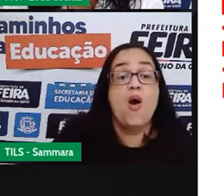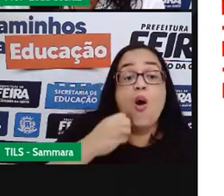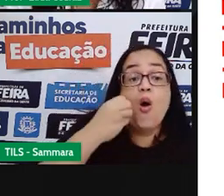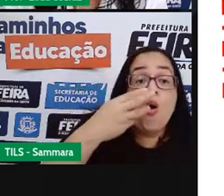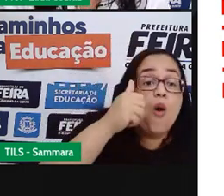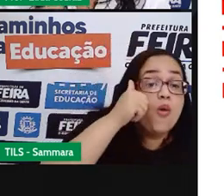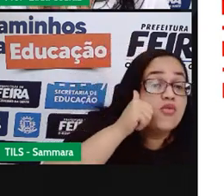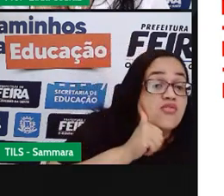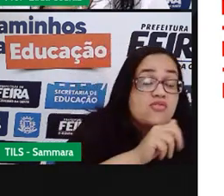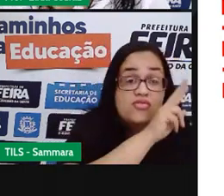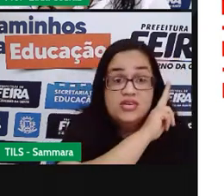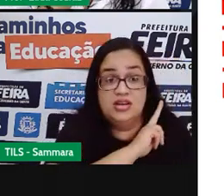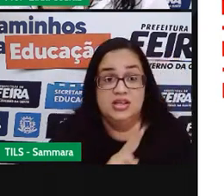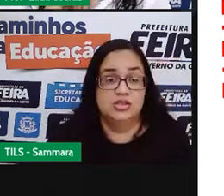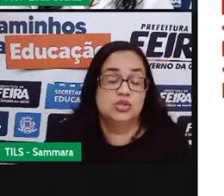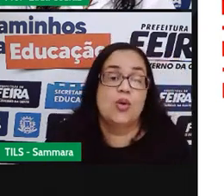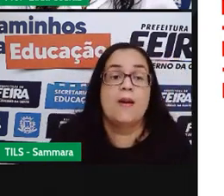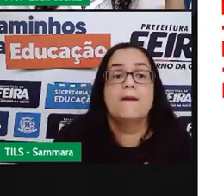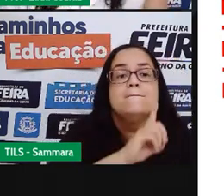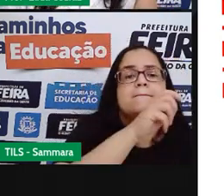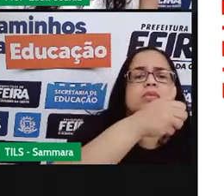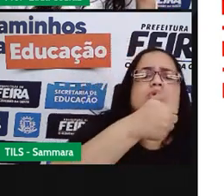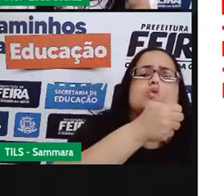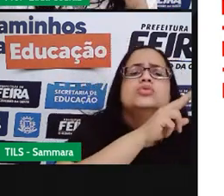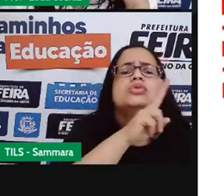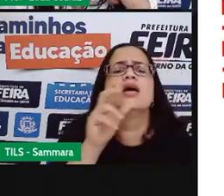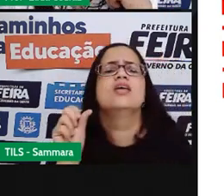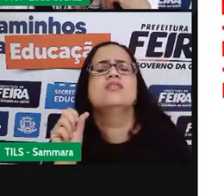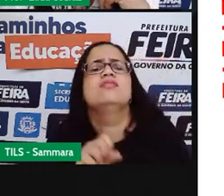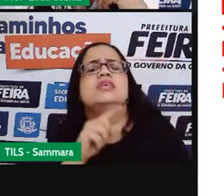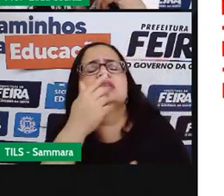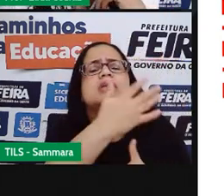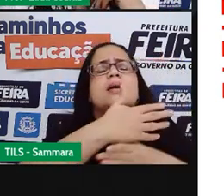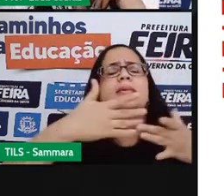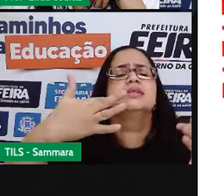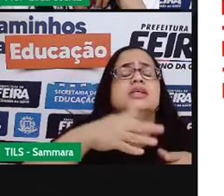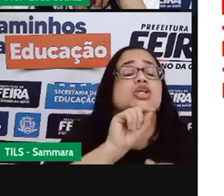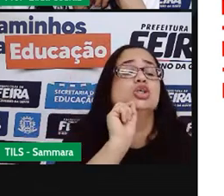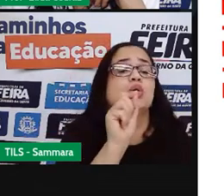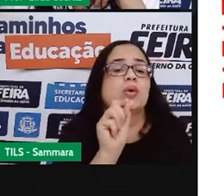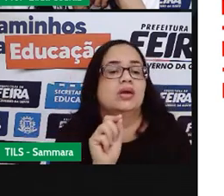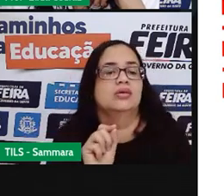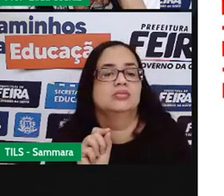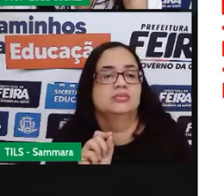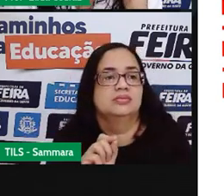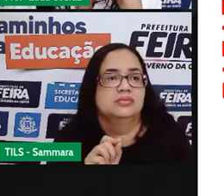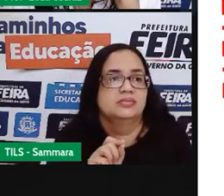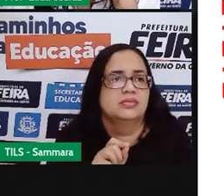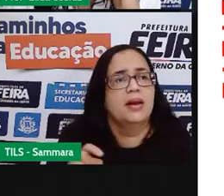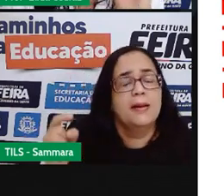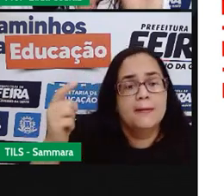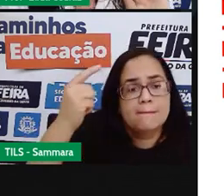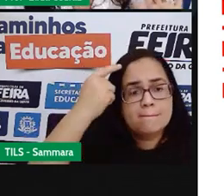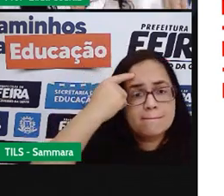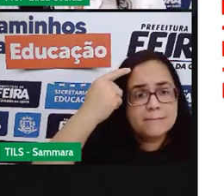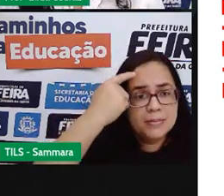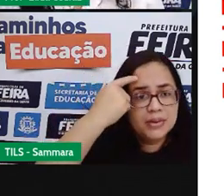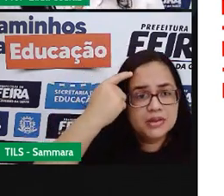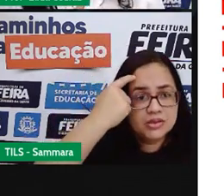vereadora por um dia, o que você faria pela cidade? Pensa aí.